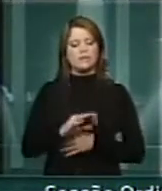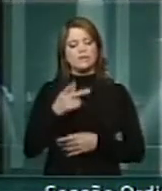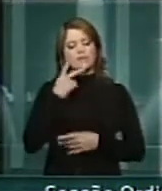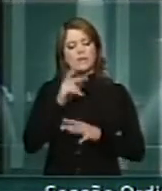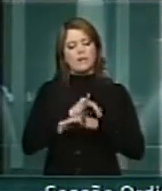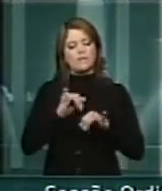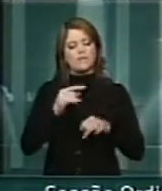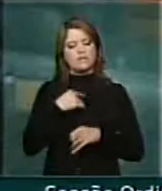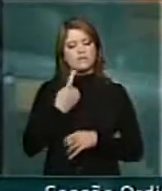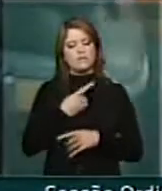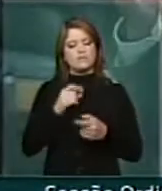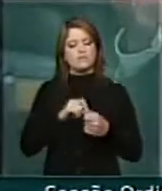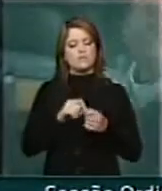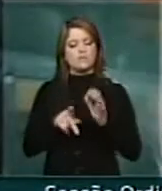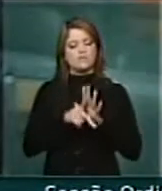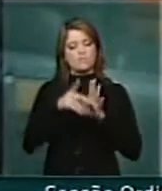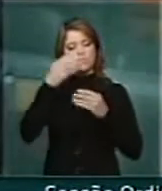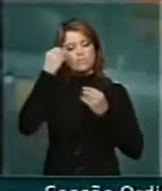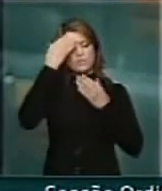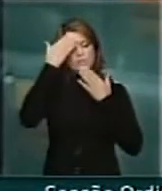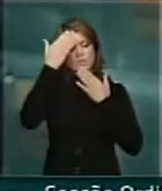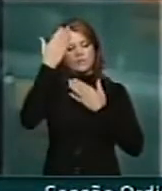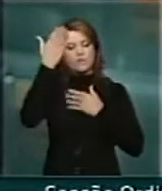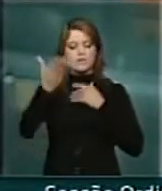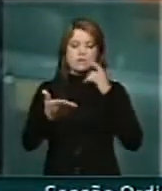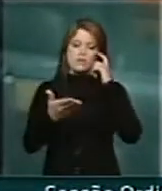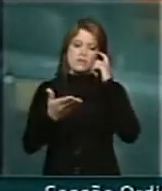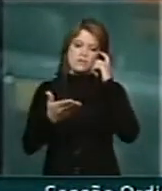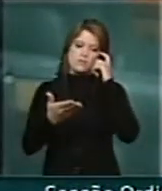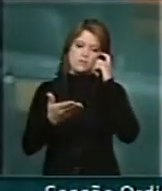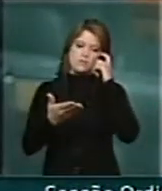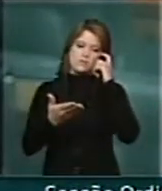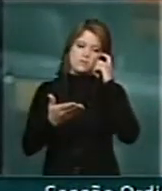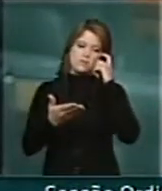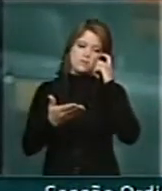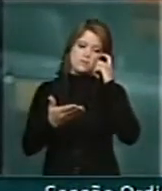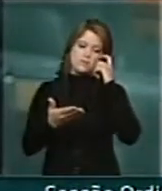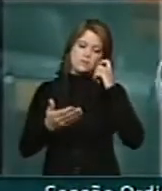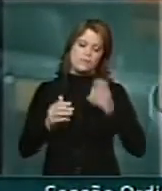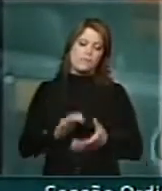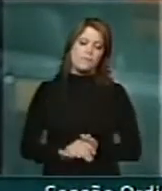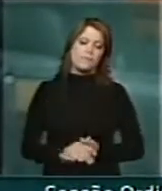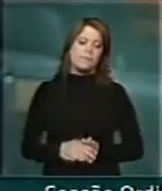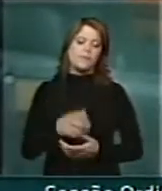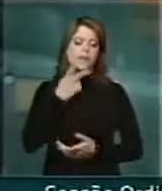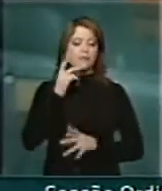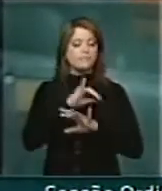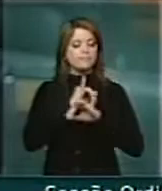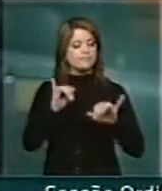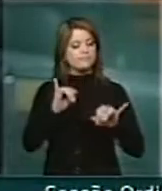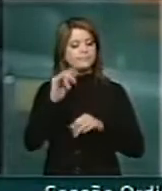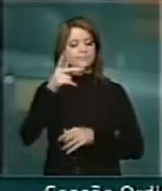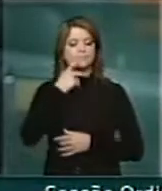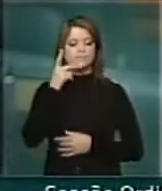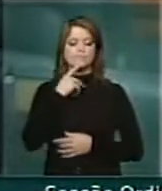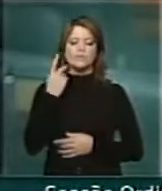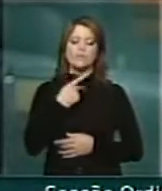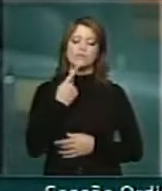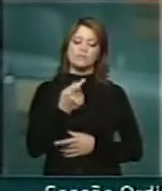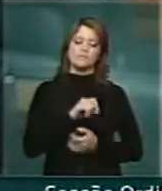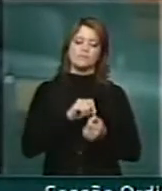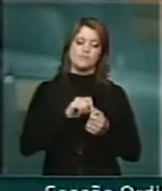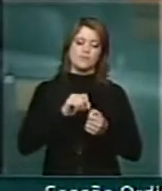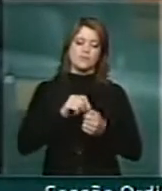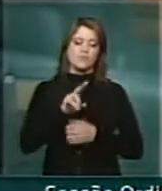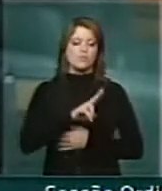registro que nós aqui fazemos, e obrigado a Vossa Excelência pela compreensão e generosidade, o registro que fazemos em nome